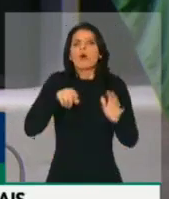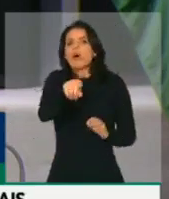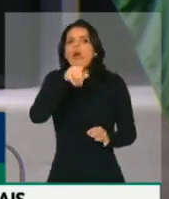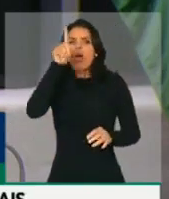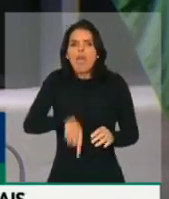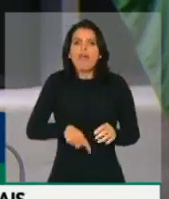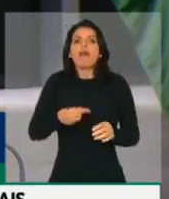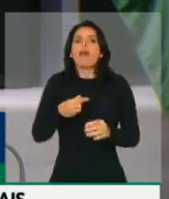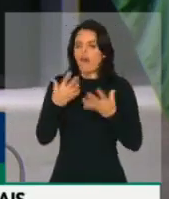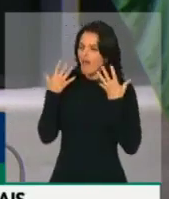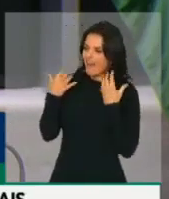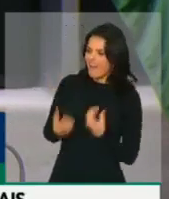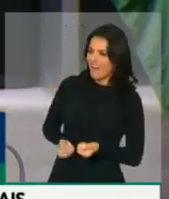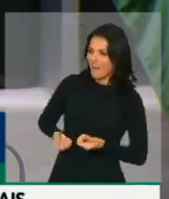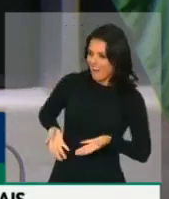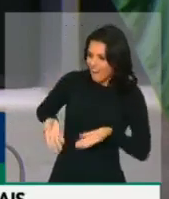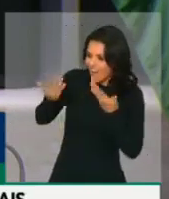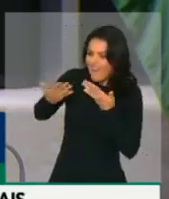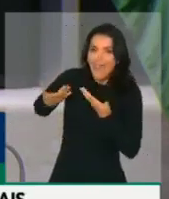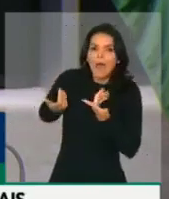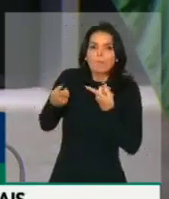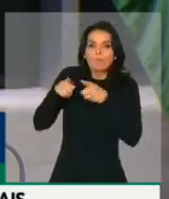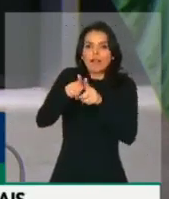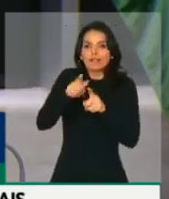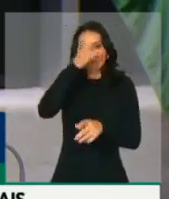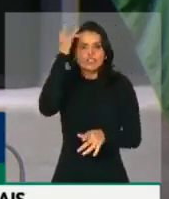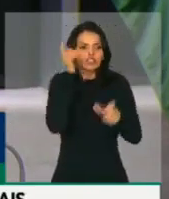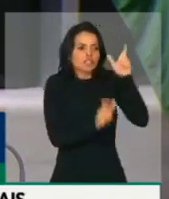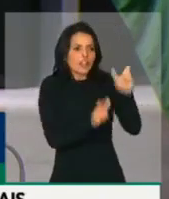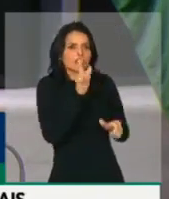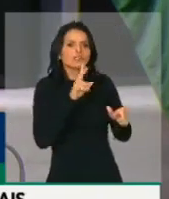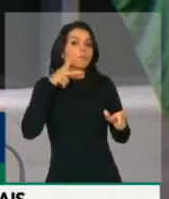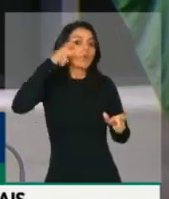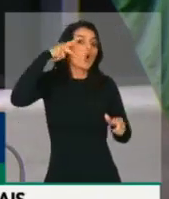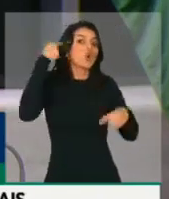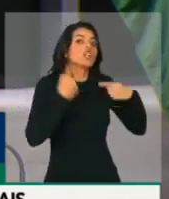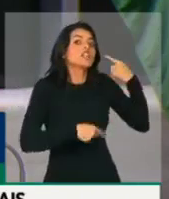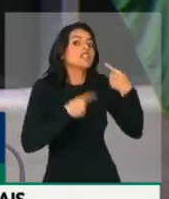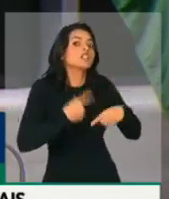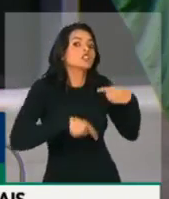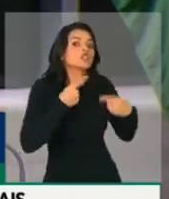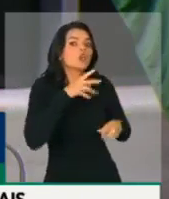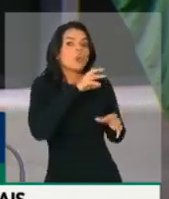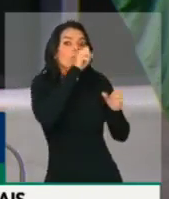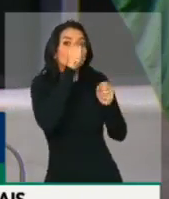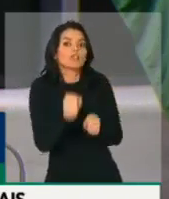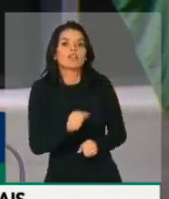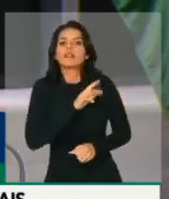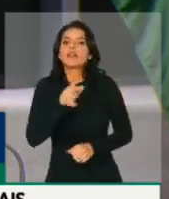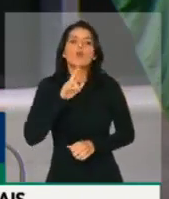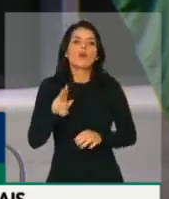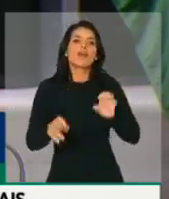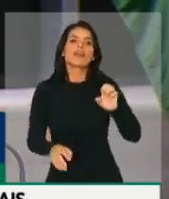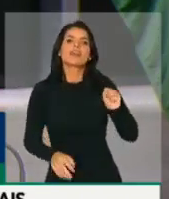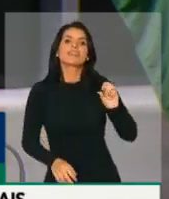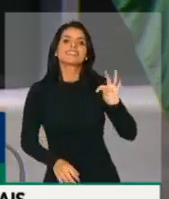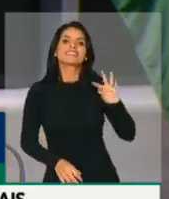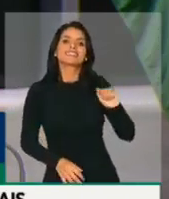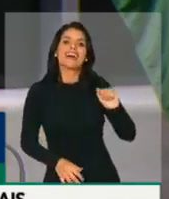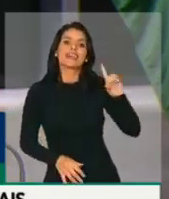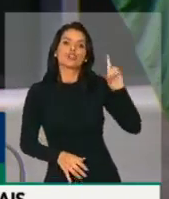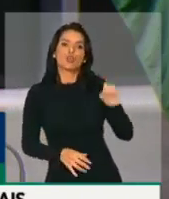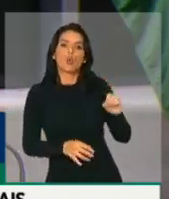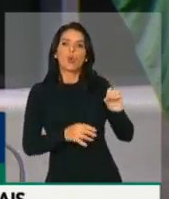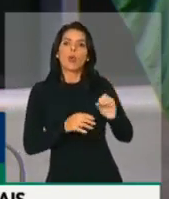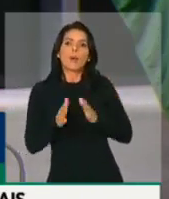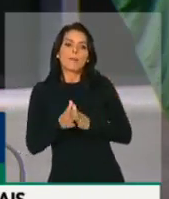conivência e a participação de muita gente que está no poder político. Não é Estado paralelo. É um projeto de sociedade